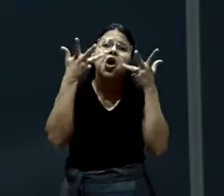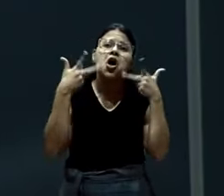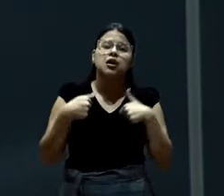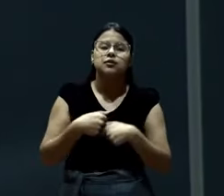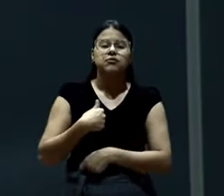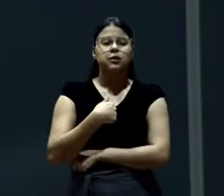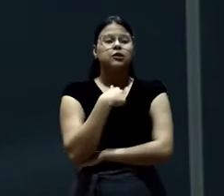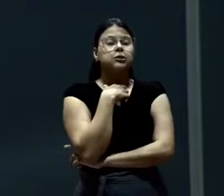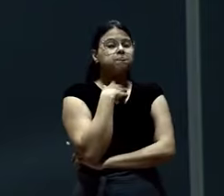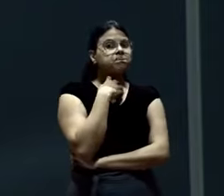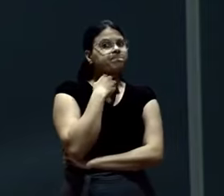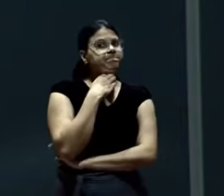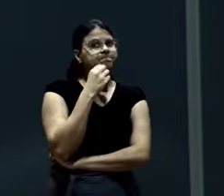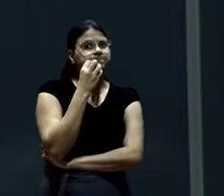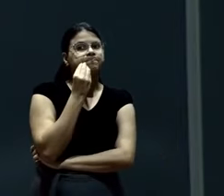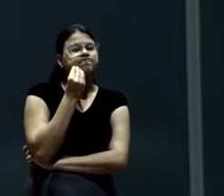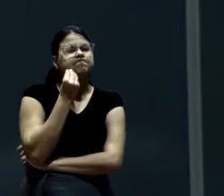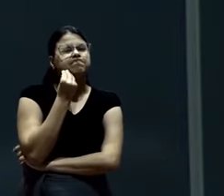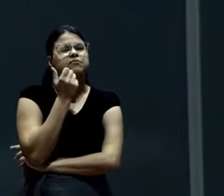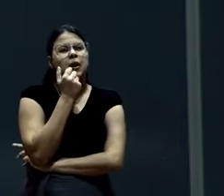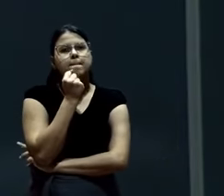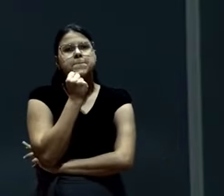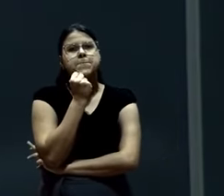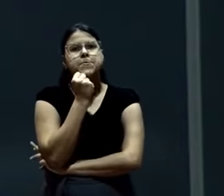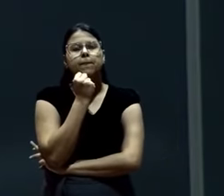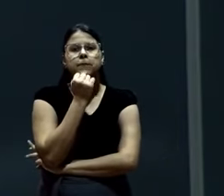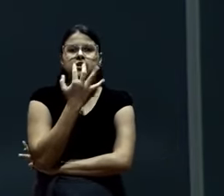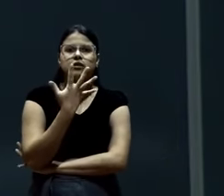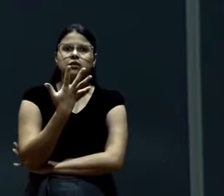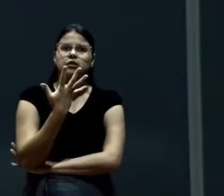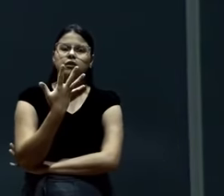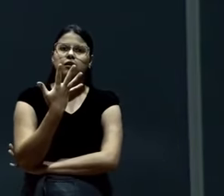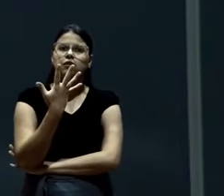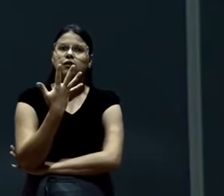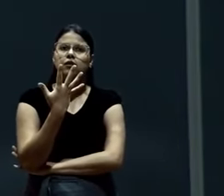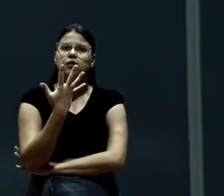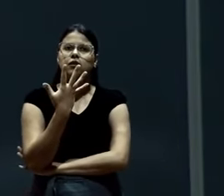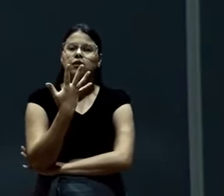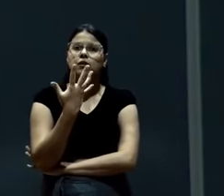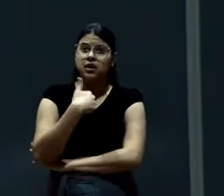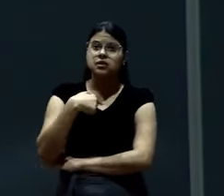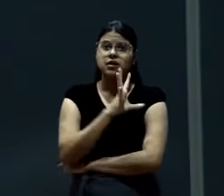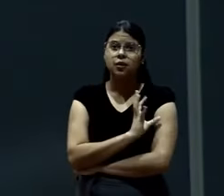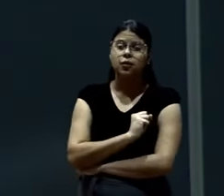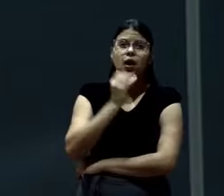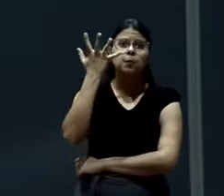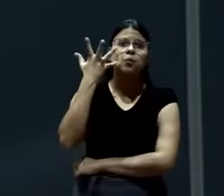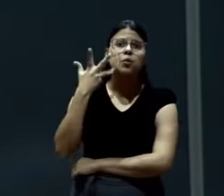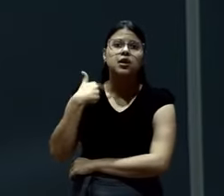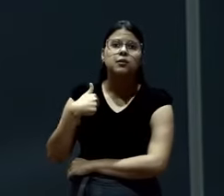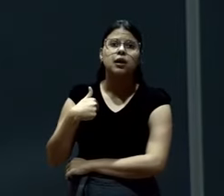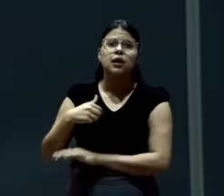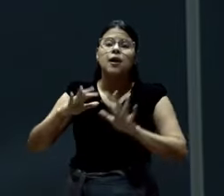cabelo porque já não tem. Mas o senhor gosta de bicho. Gosto de bicho. Mas nós estamos